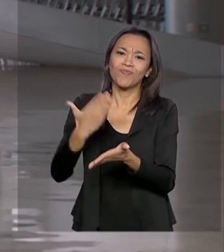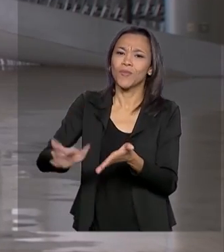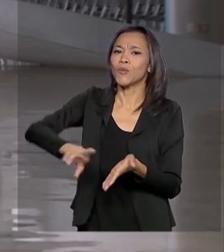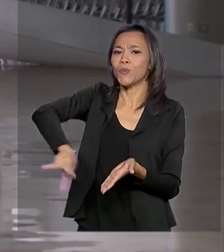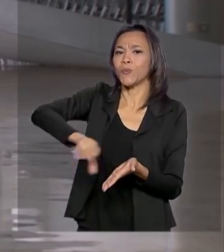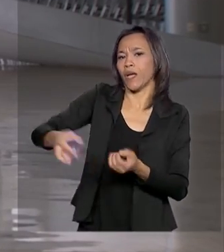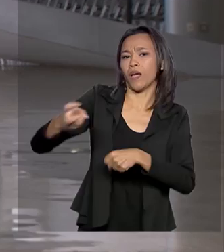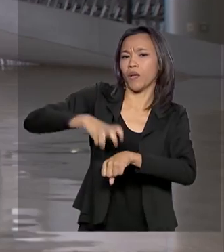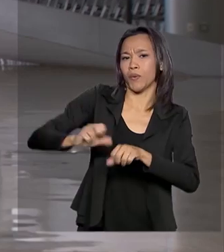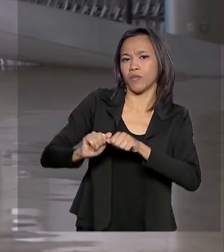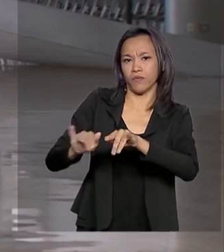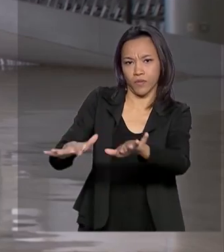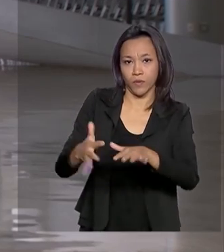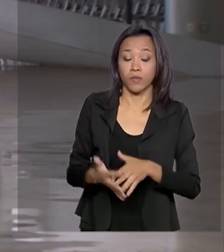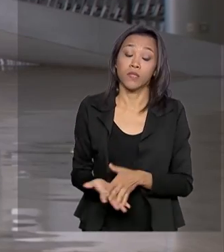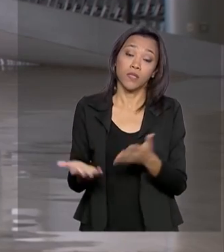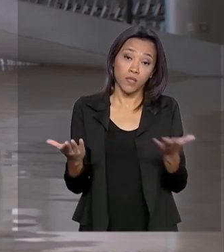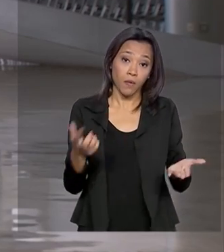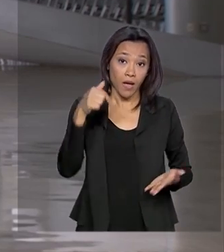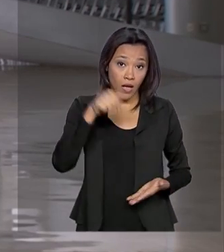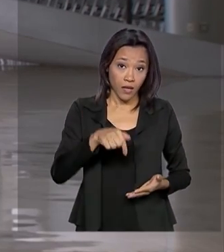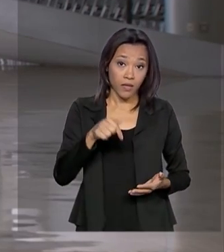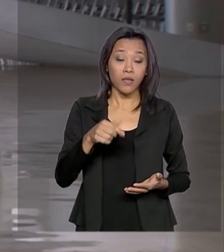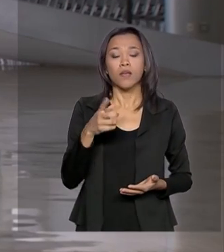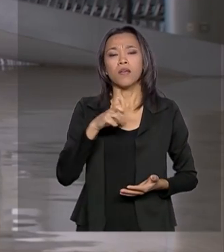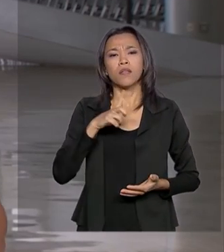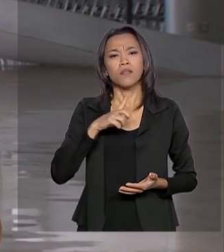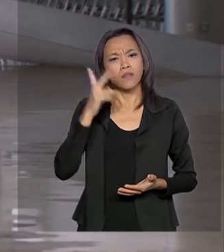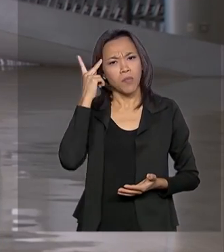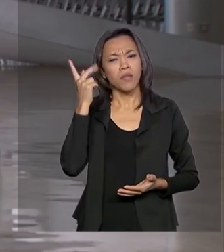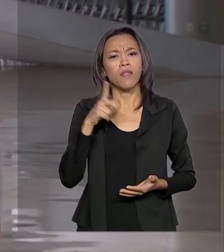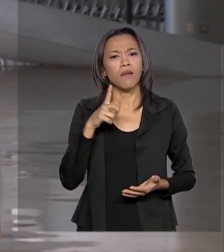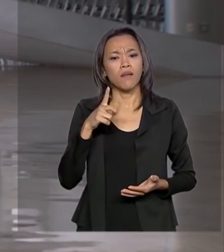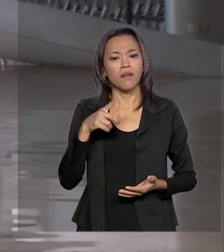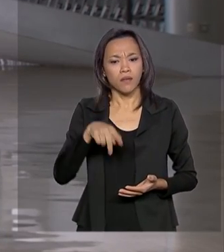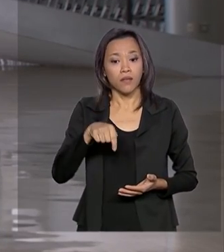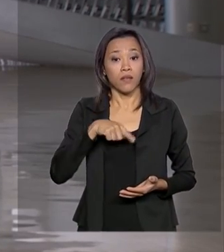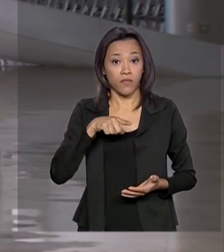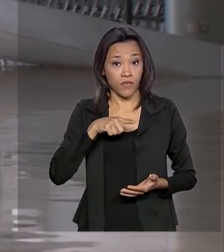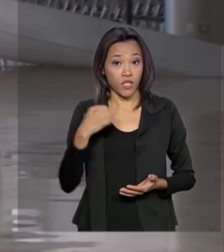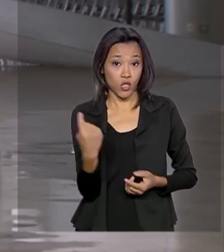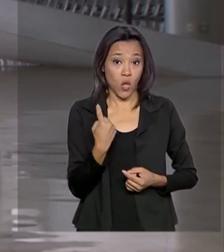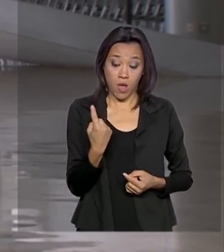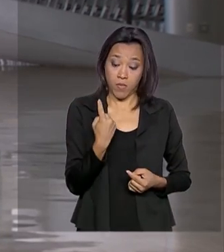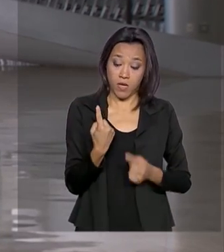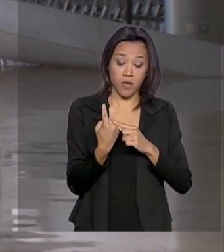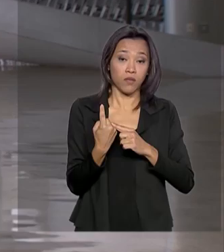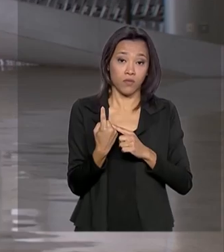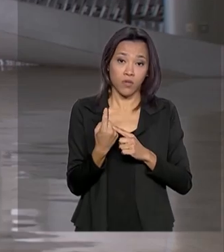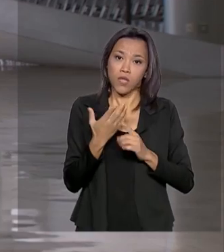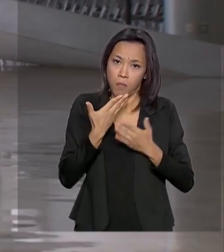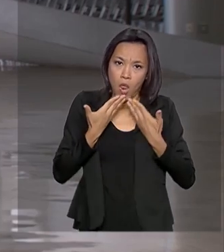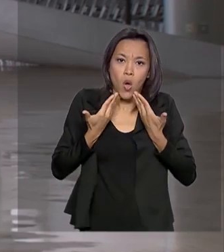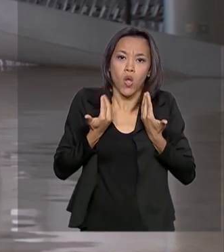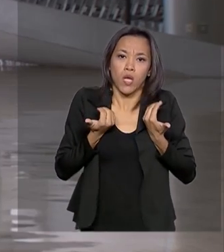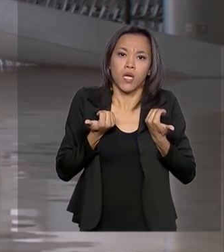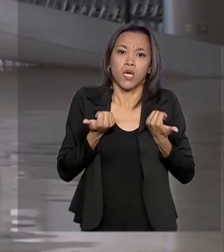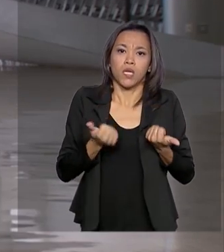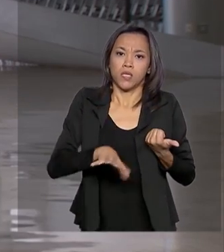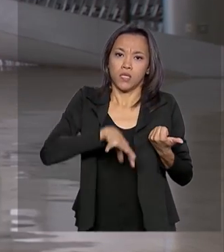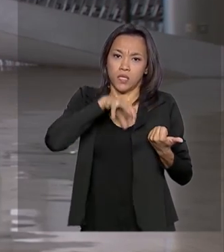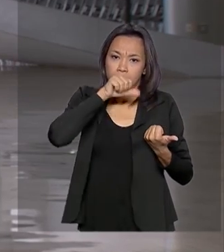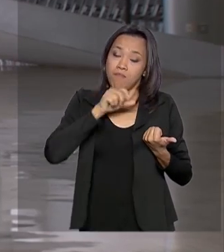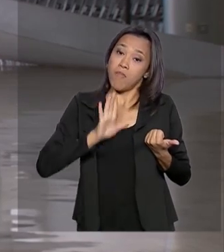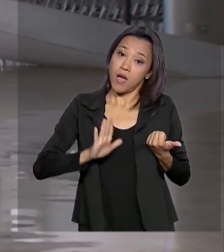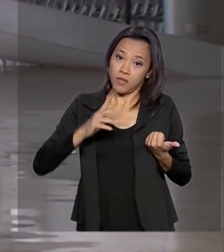Aqui no Distrito Federal, aquela paciente com coronavírus confirmado, ela segue internada em isolamento, com uma ligeira melhora no quadro respiratório, mas